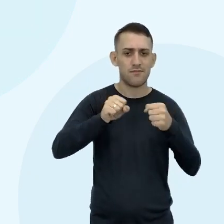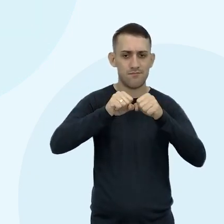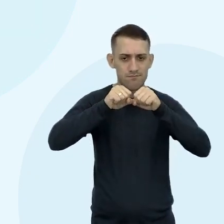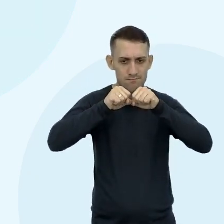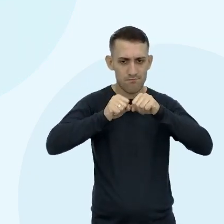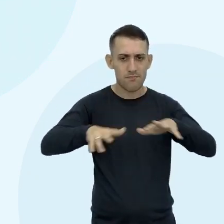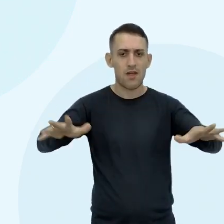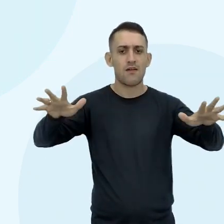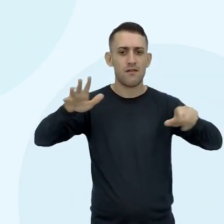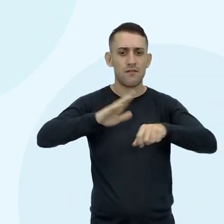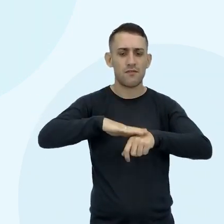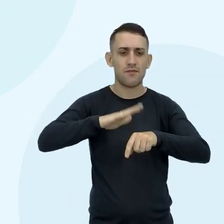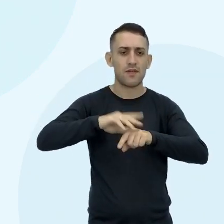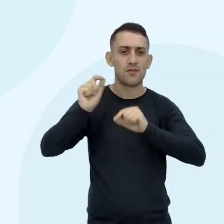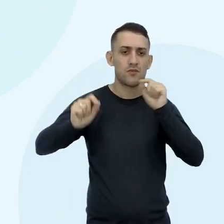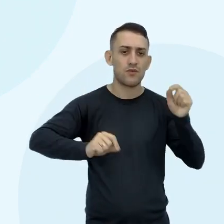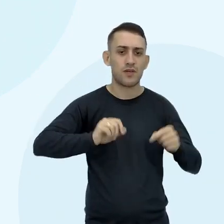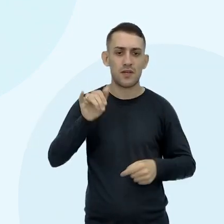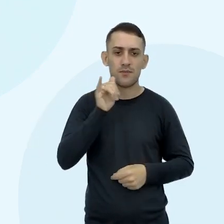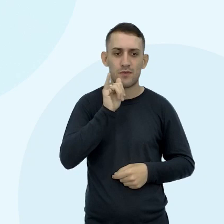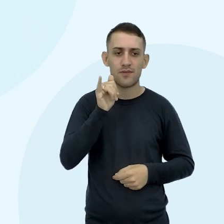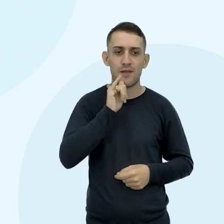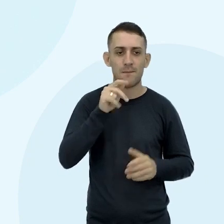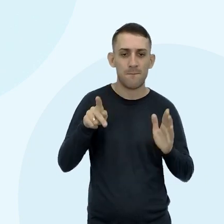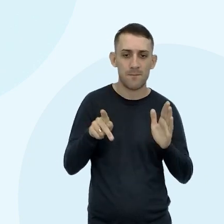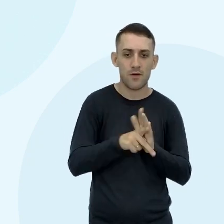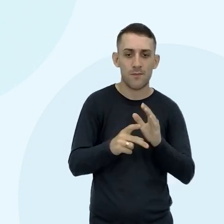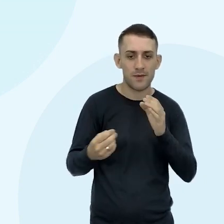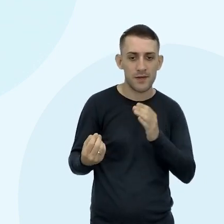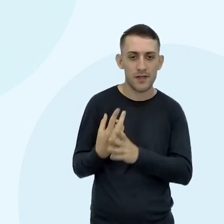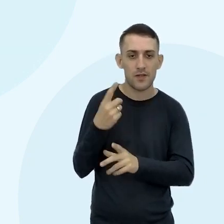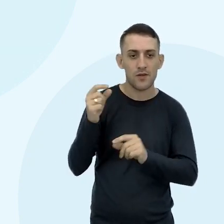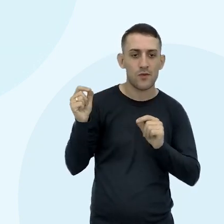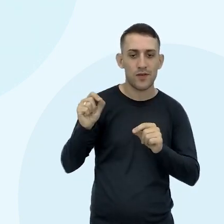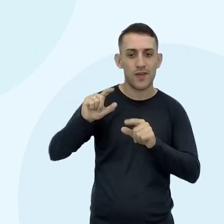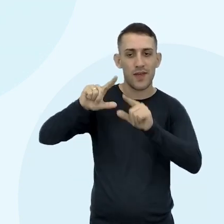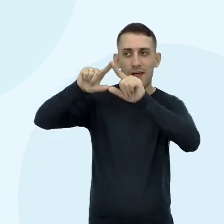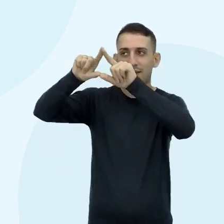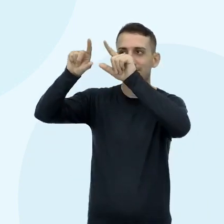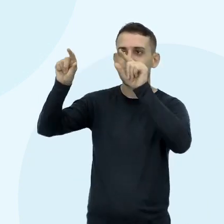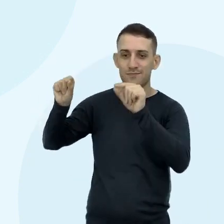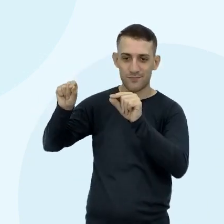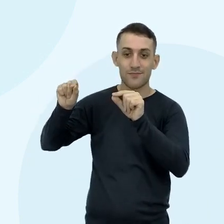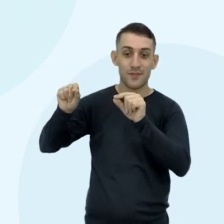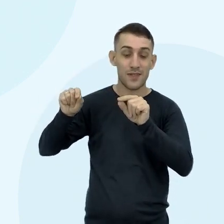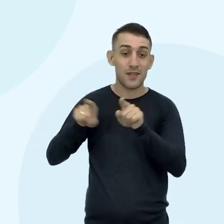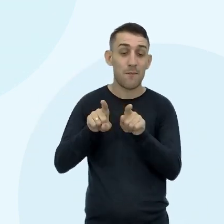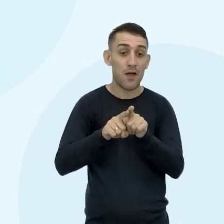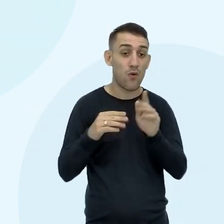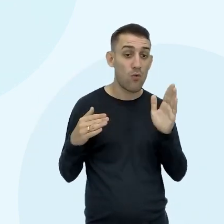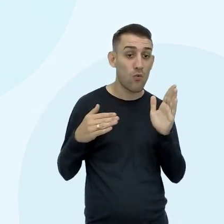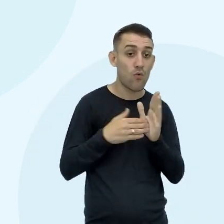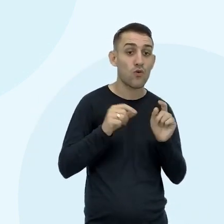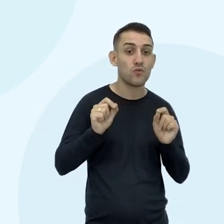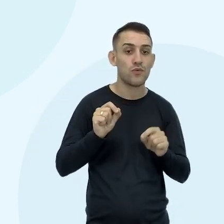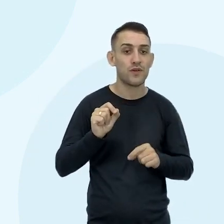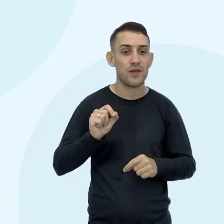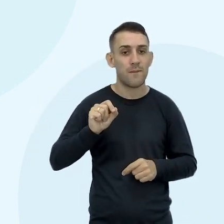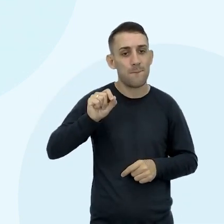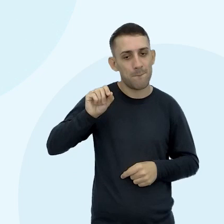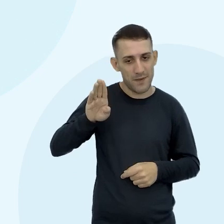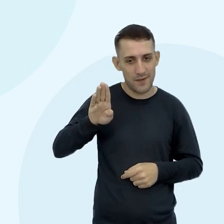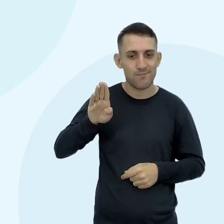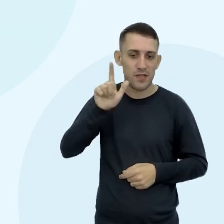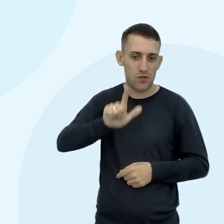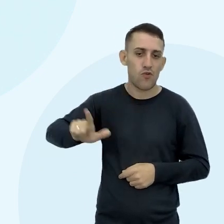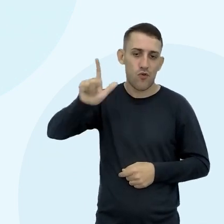gravidade Se aglomerou ali Formando a Lua E por último Bem óbvio